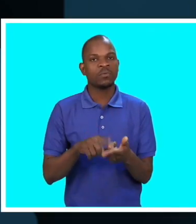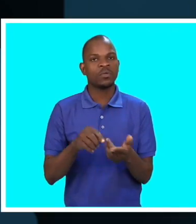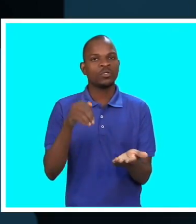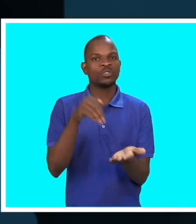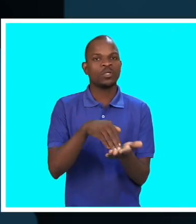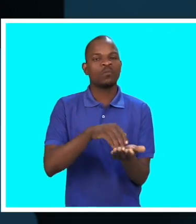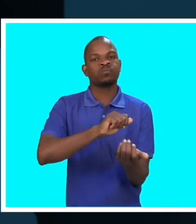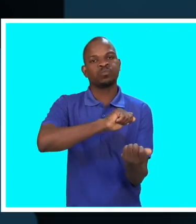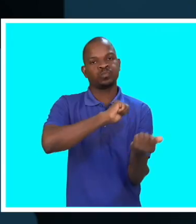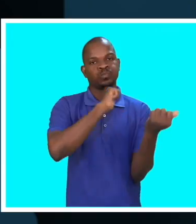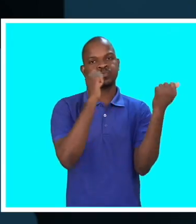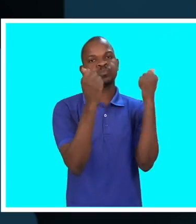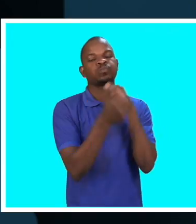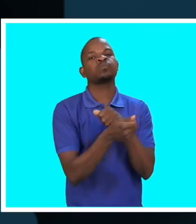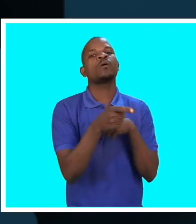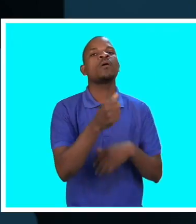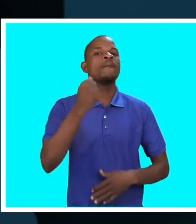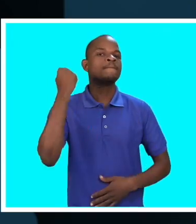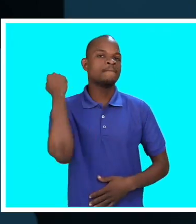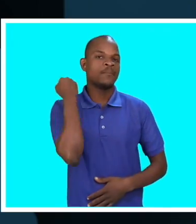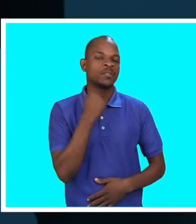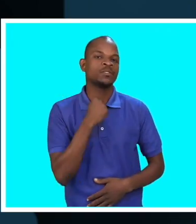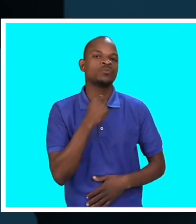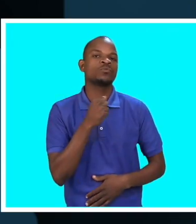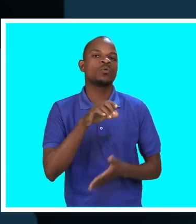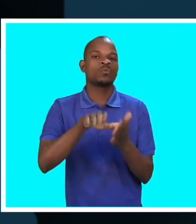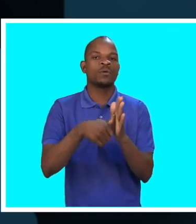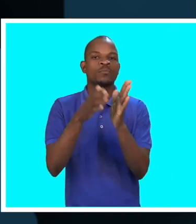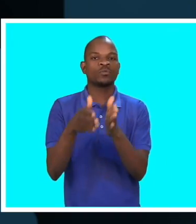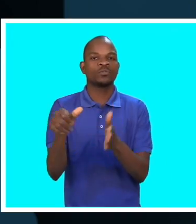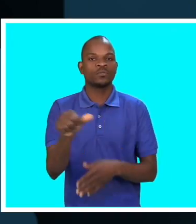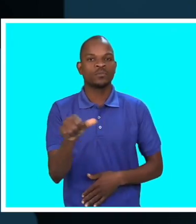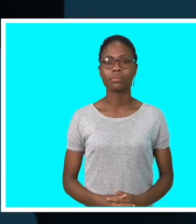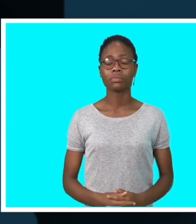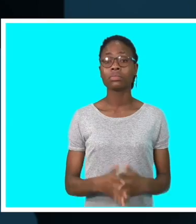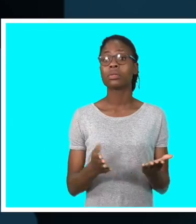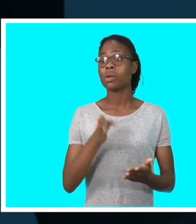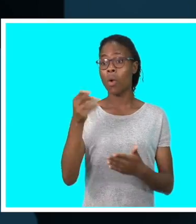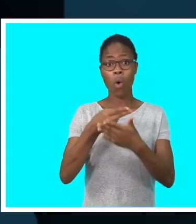ao invés de ser passageiros de táxi, viram assaltantes de taxistas.